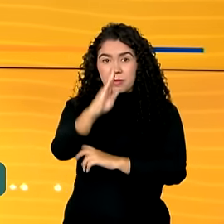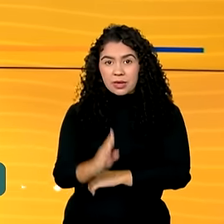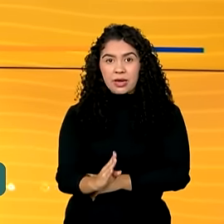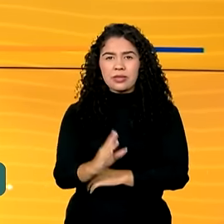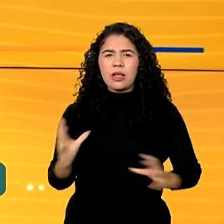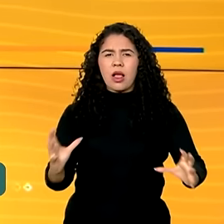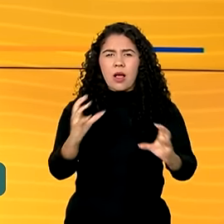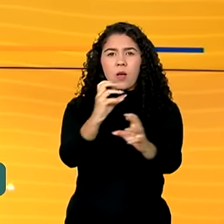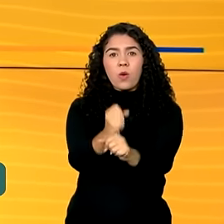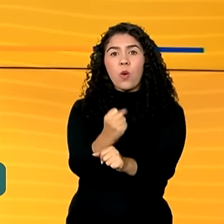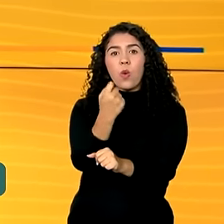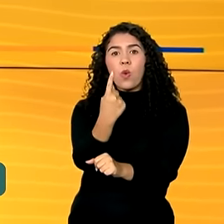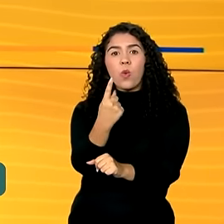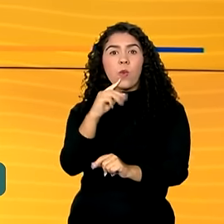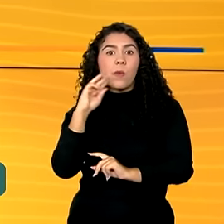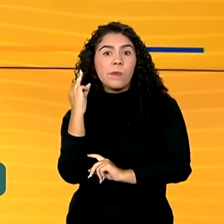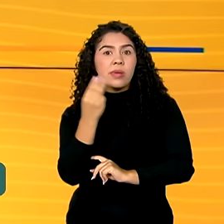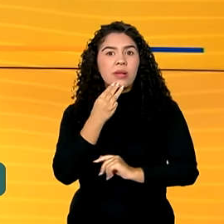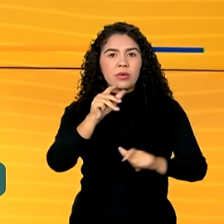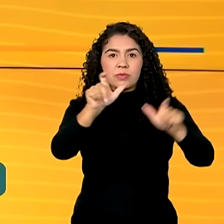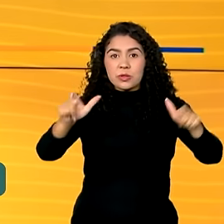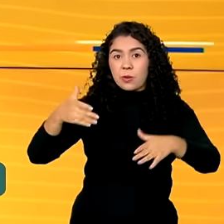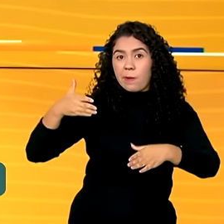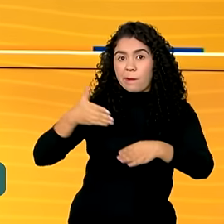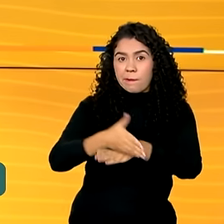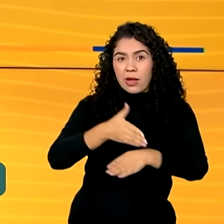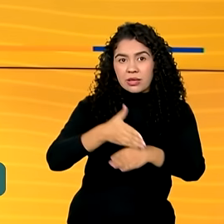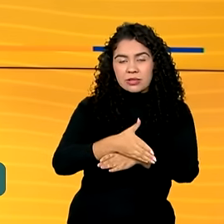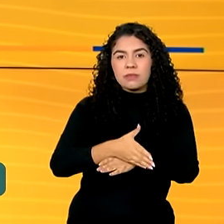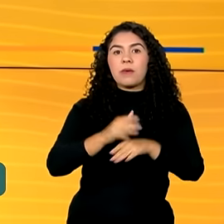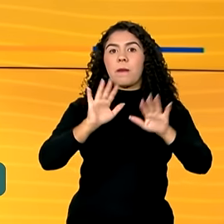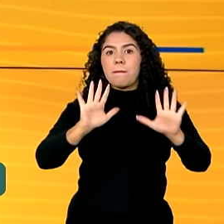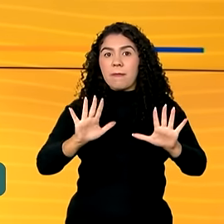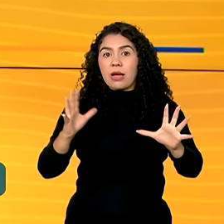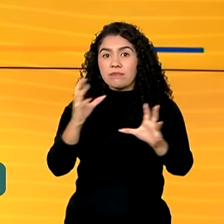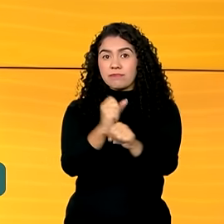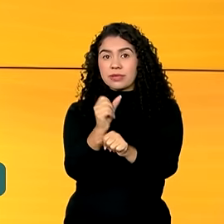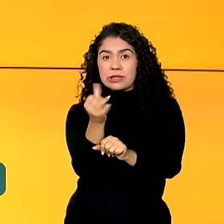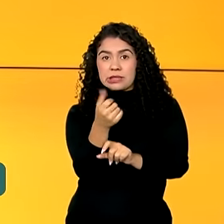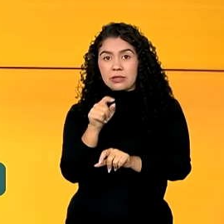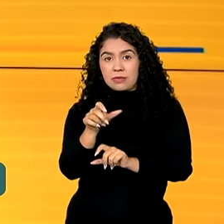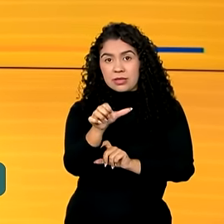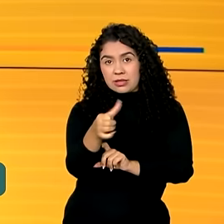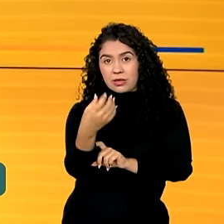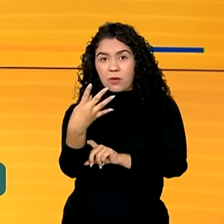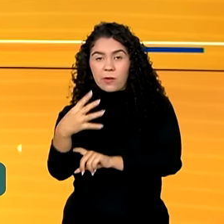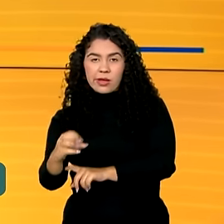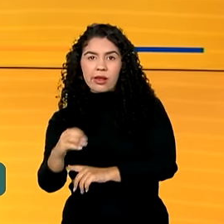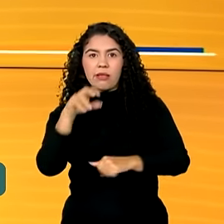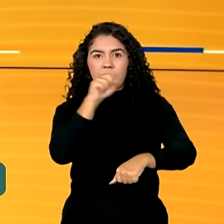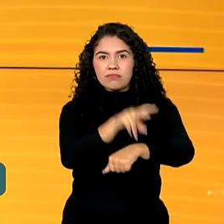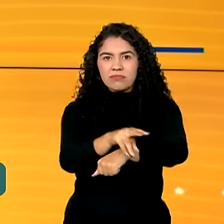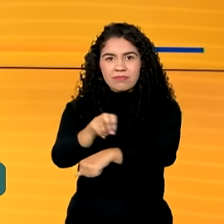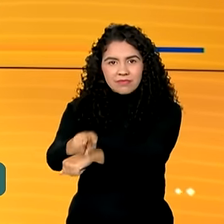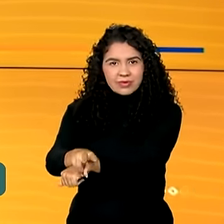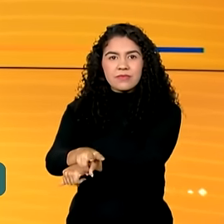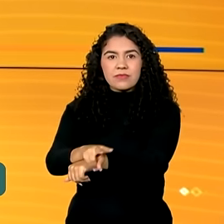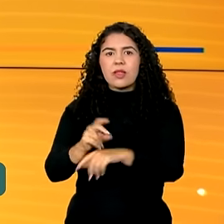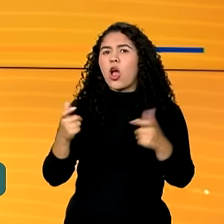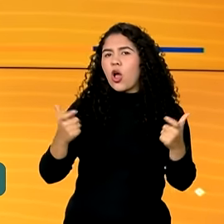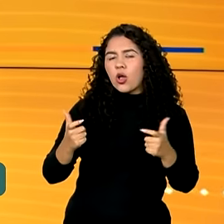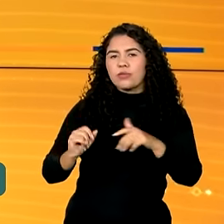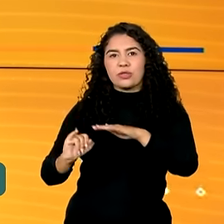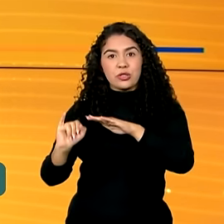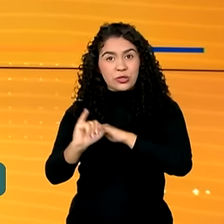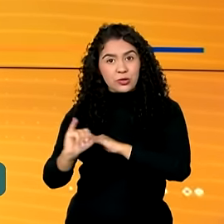teve cerca de um milhão de participantes para 6.640 vagas em instituições federais. Os cadernos de